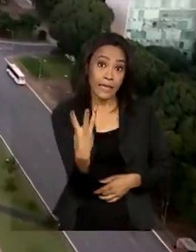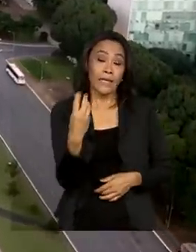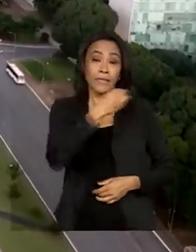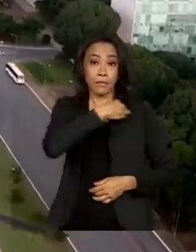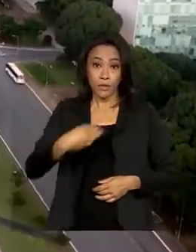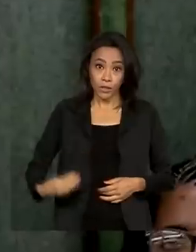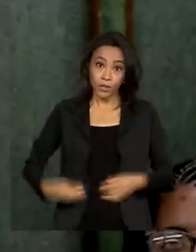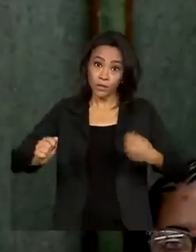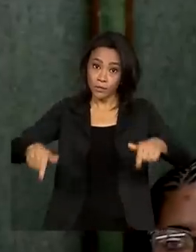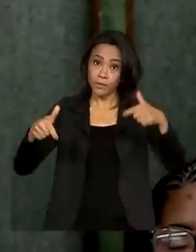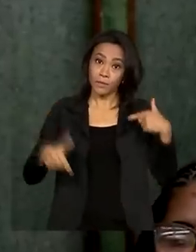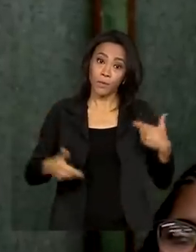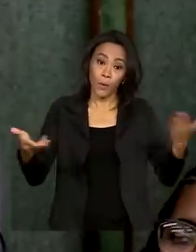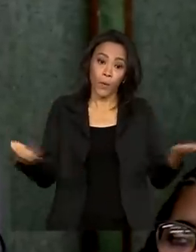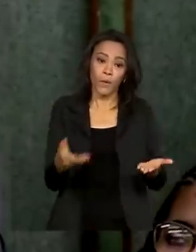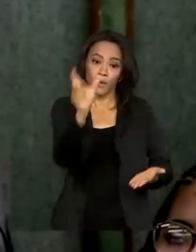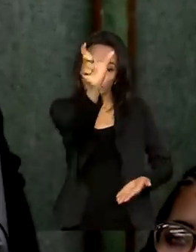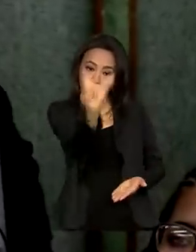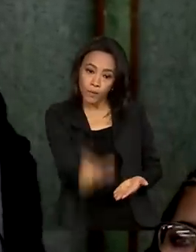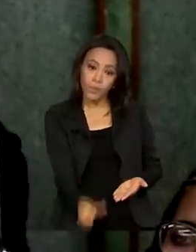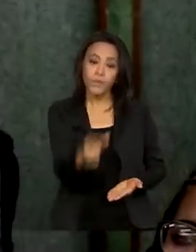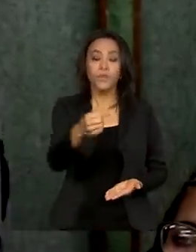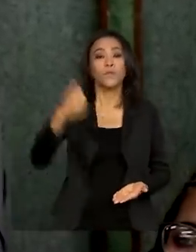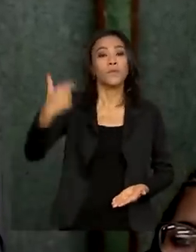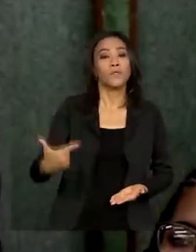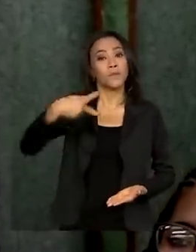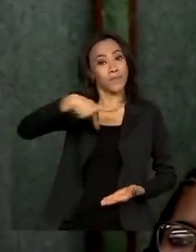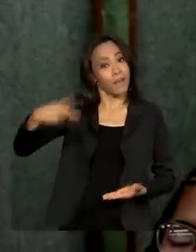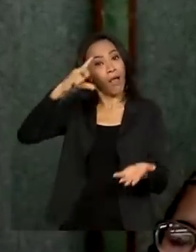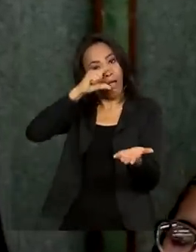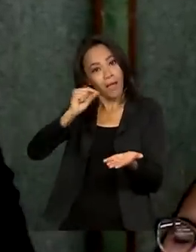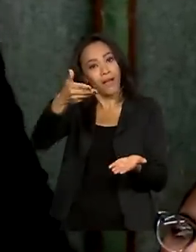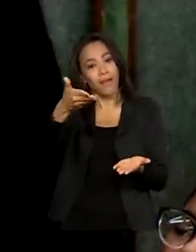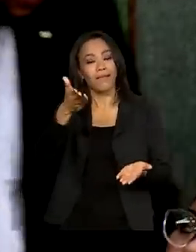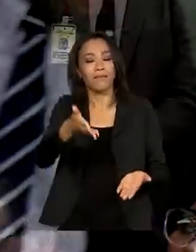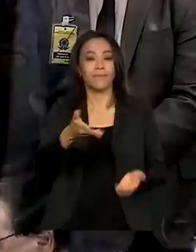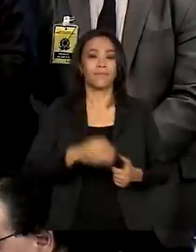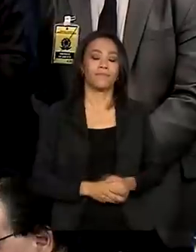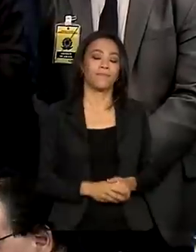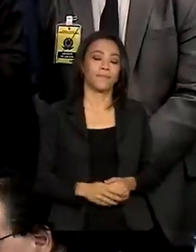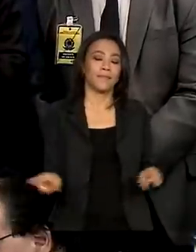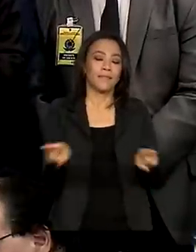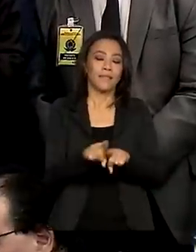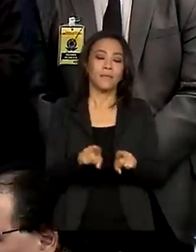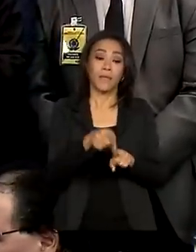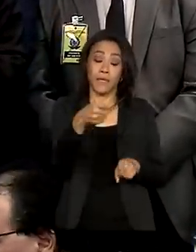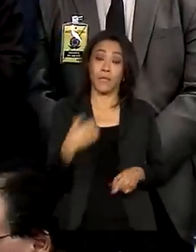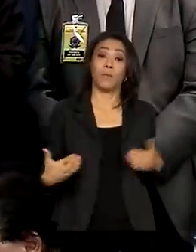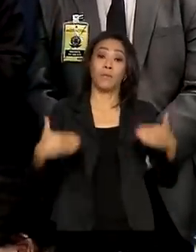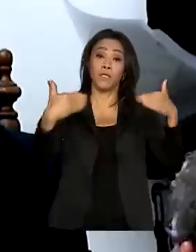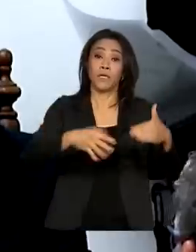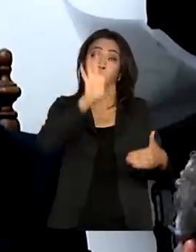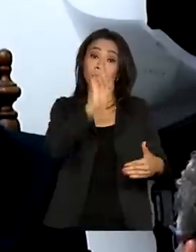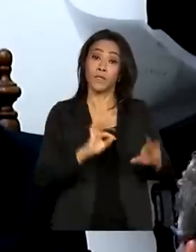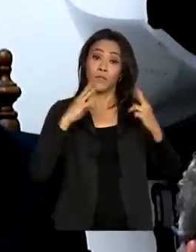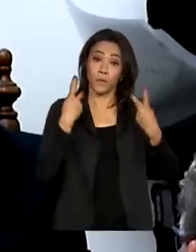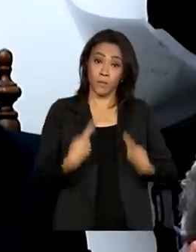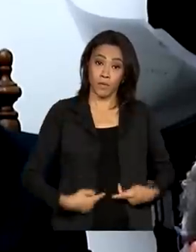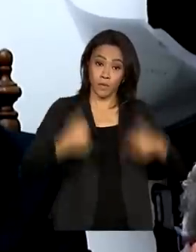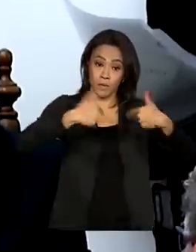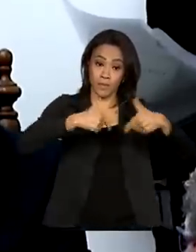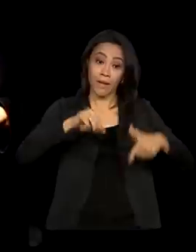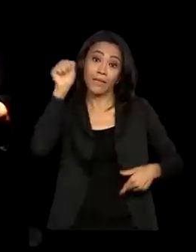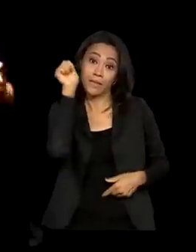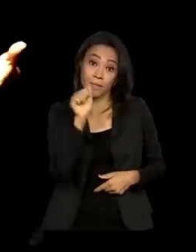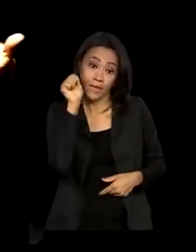os cargos hoje. O vice-presidente Geraldo Alckmin é um deles. Ministério dos Direitos Humanos, do Trabalho e das